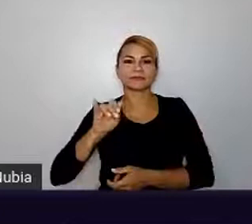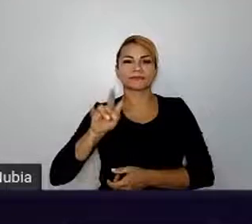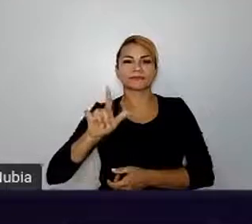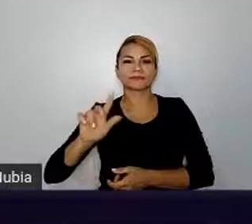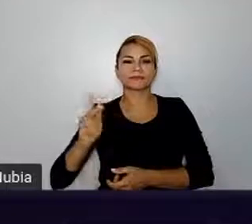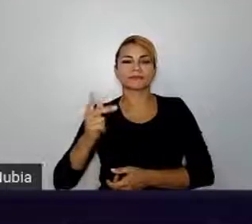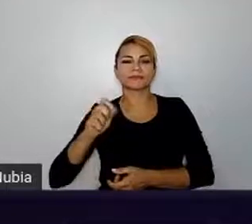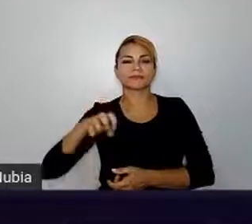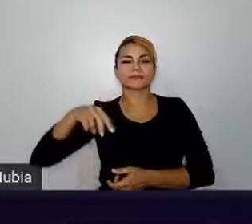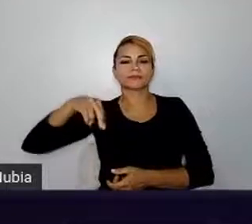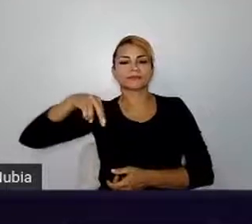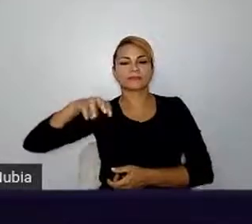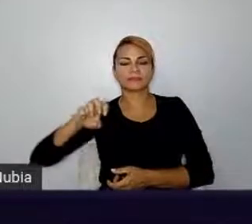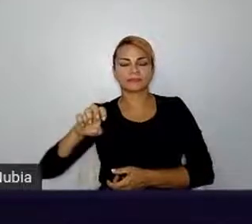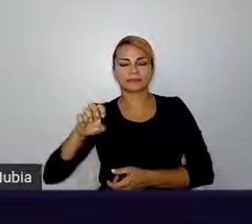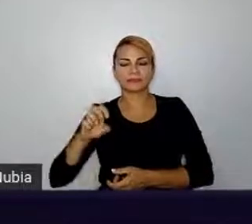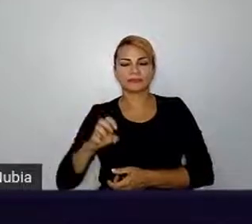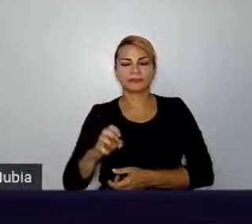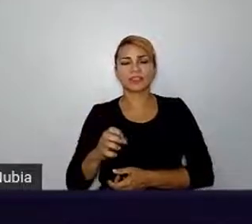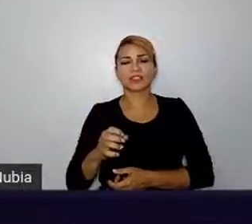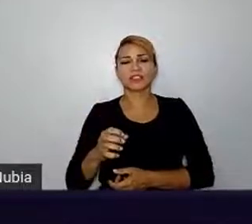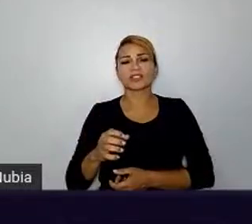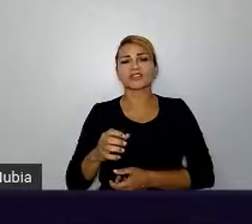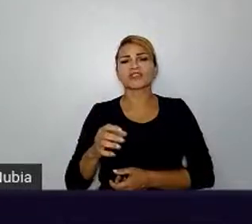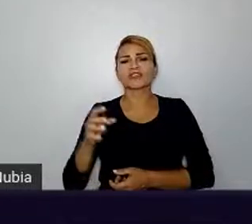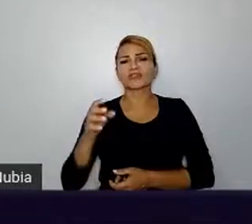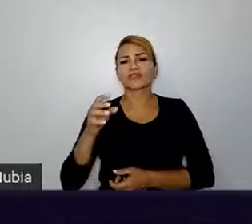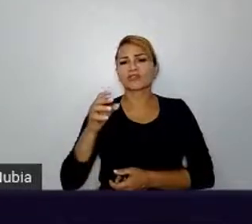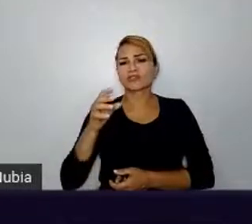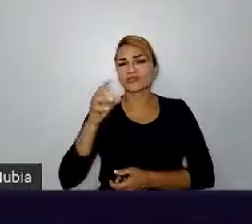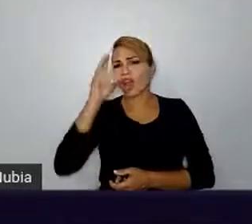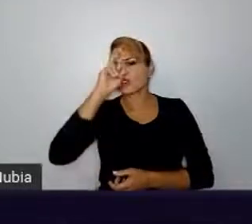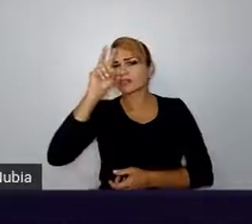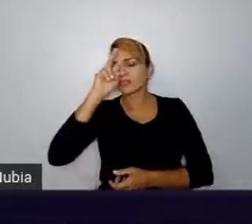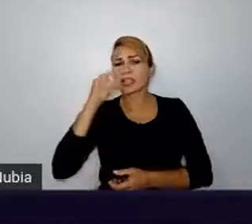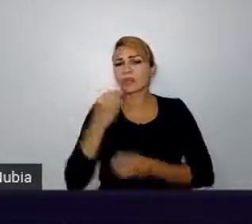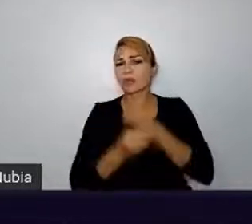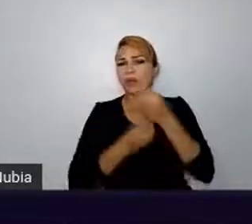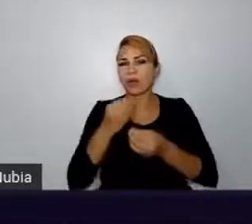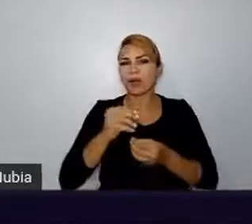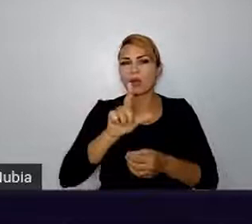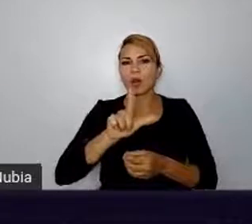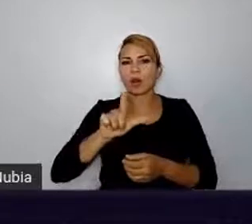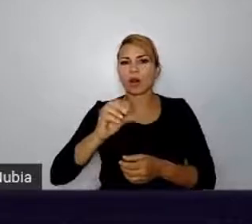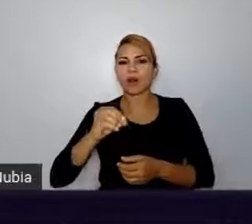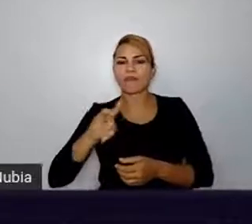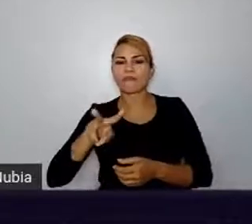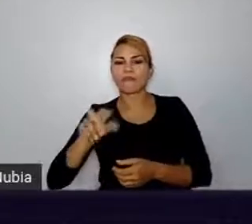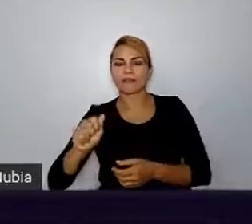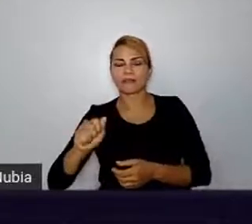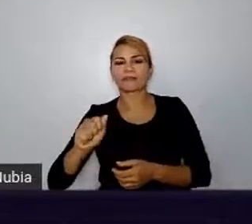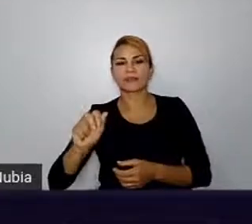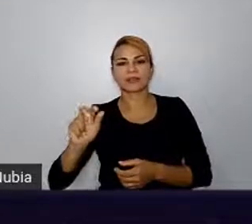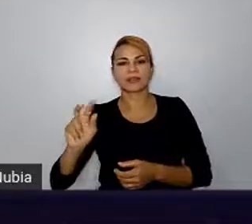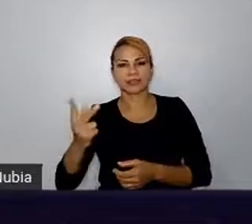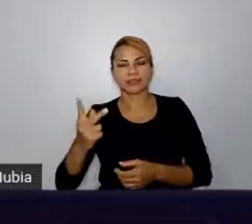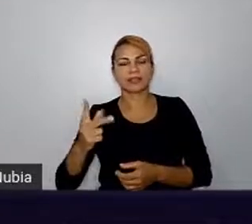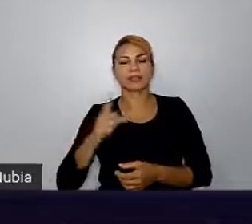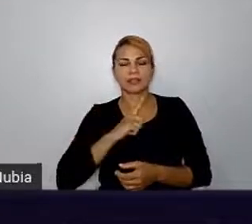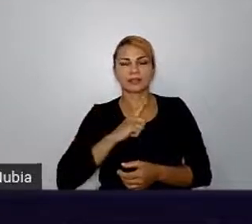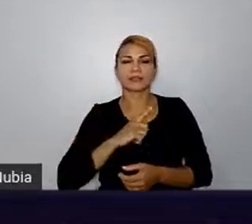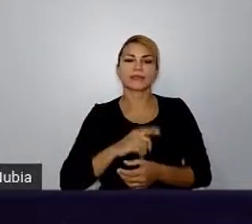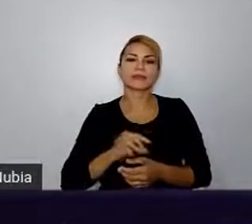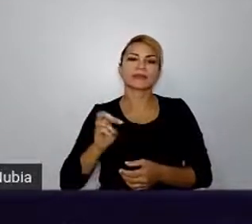lembro como é que pronuncia seu sobrenome. Guilherme Louva, Louva, tem um W no meio e depois você me corrige. Me surpreendeu